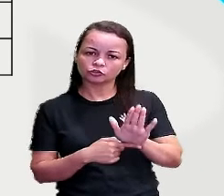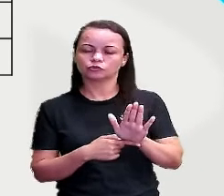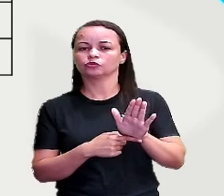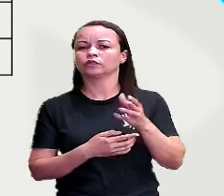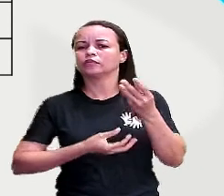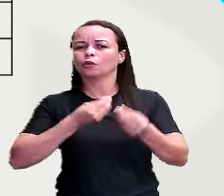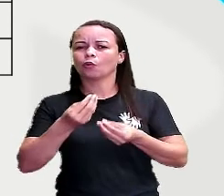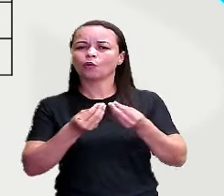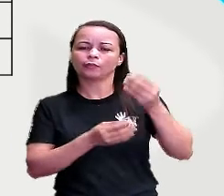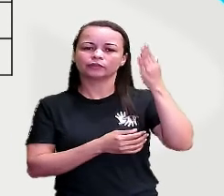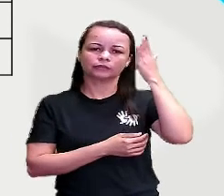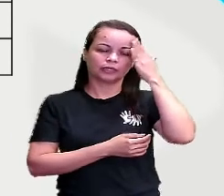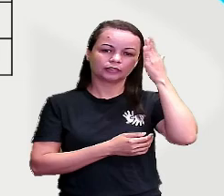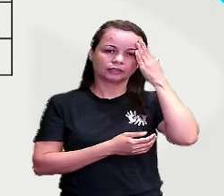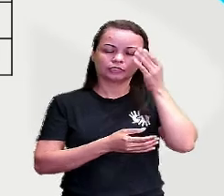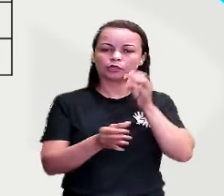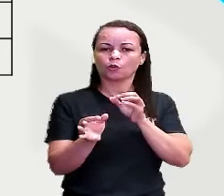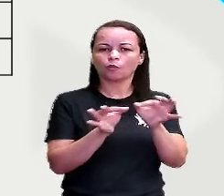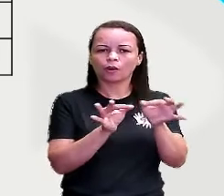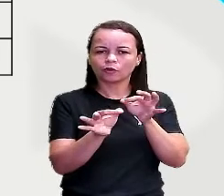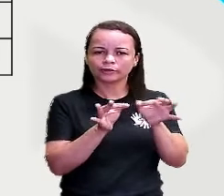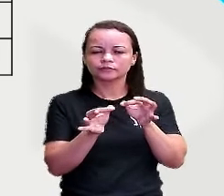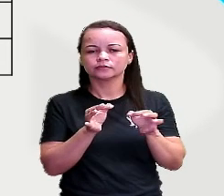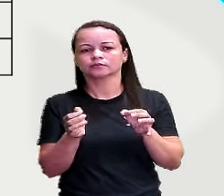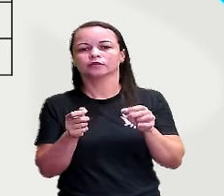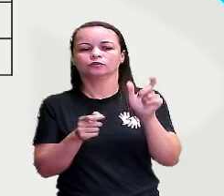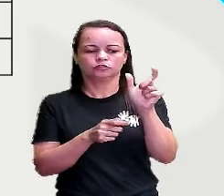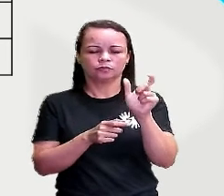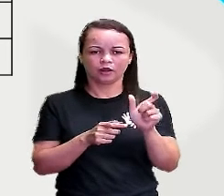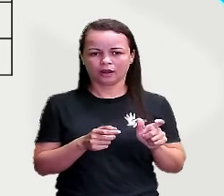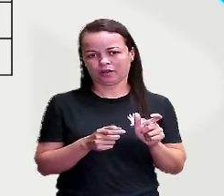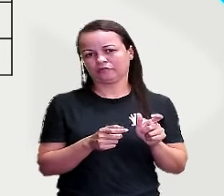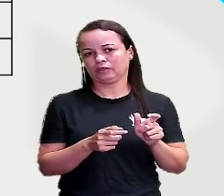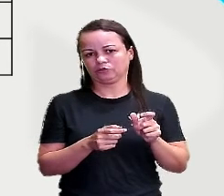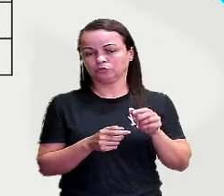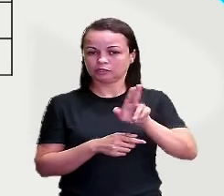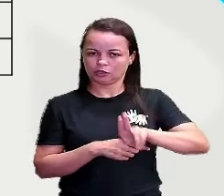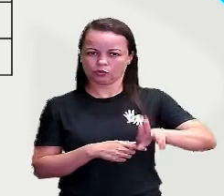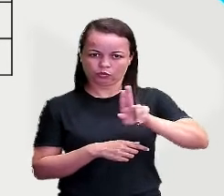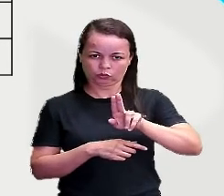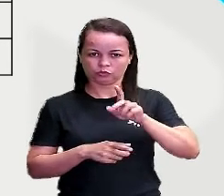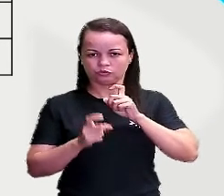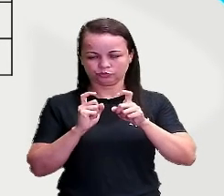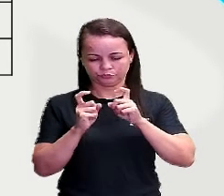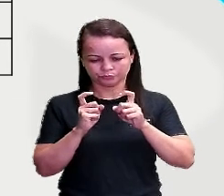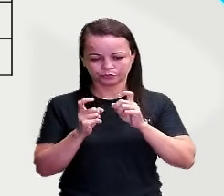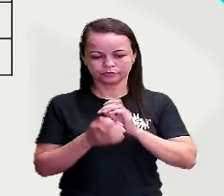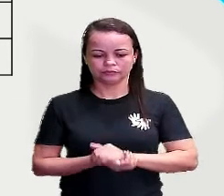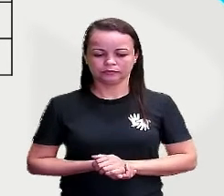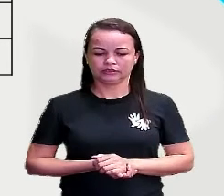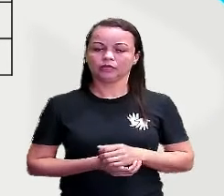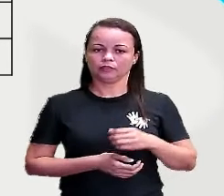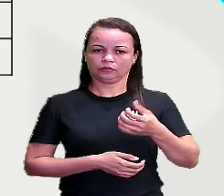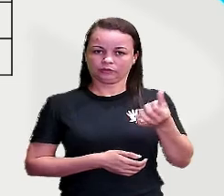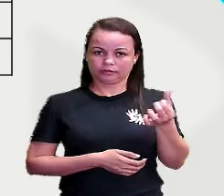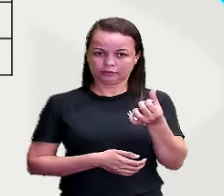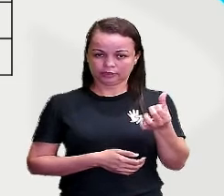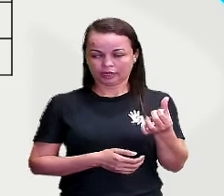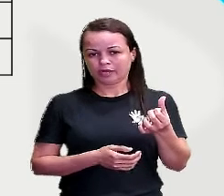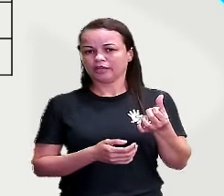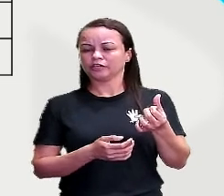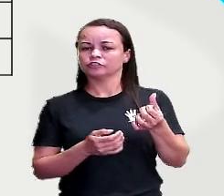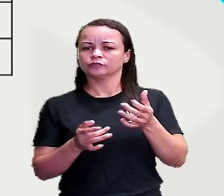lógica das estruturas da formação das palavras e ver como o seu uso discursivo. Então temos aí seis classes que são variáveis, elas